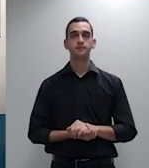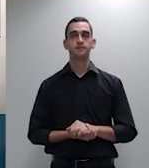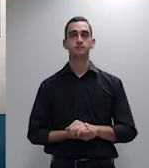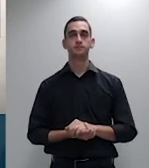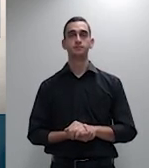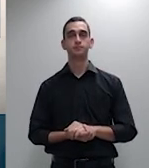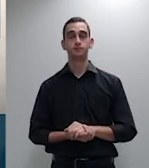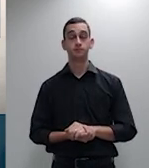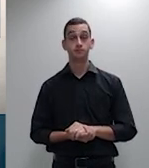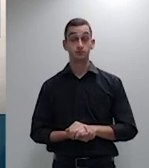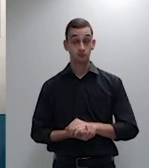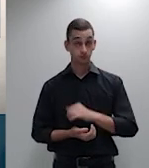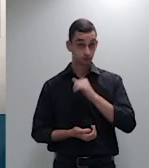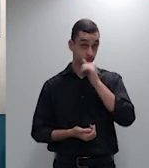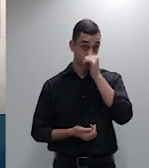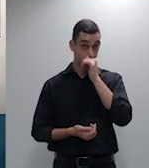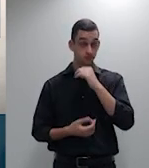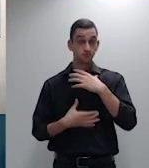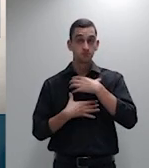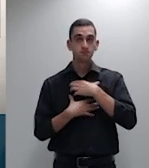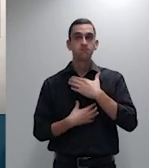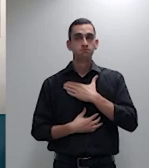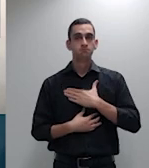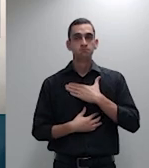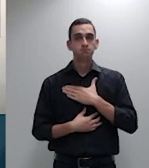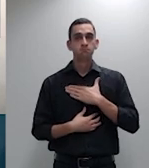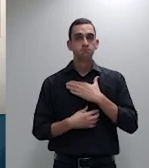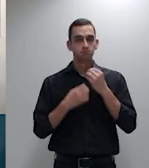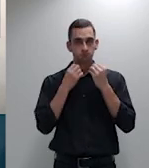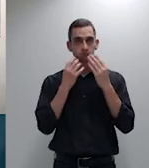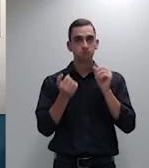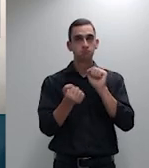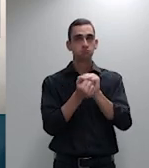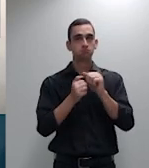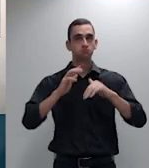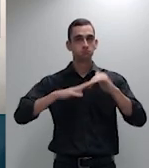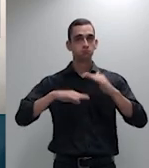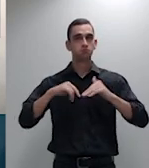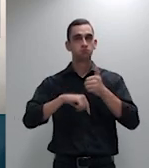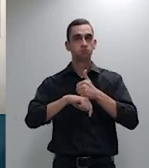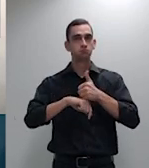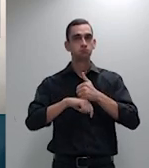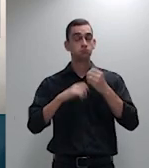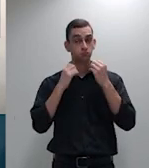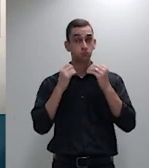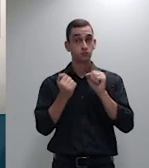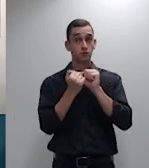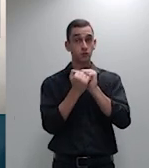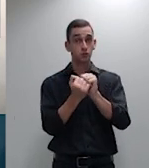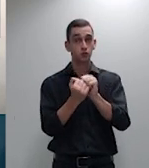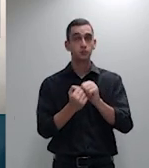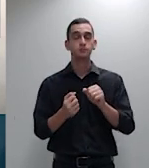compartilhar com vossa excelência a nossa missão no STJ. Ministro Luiz Felipe Salomão.